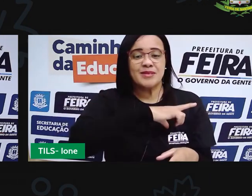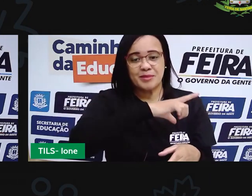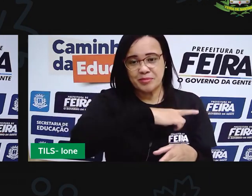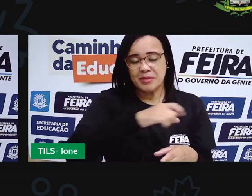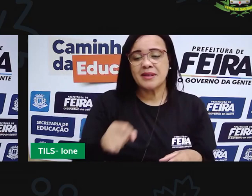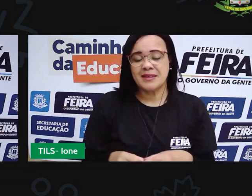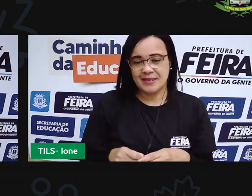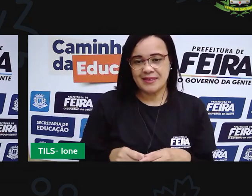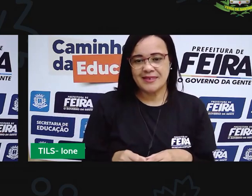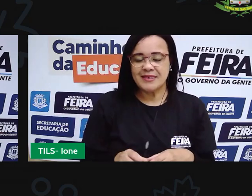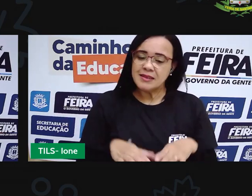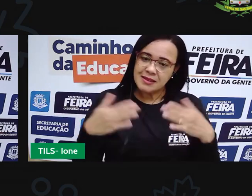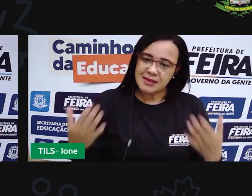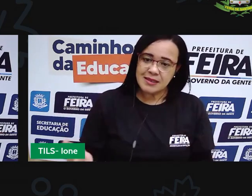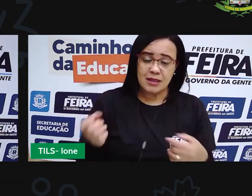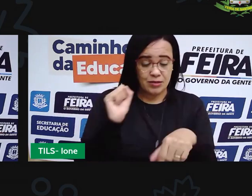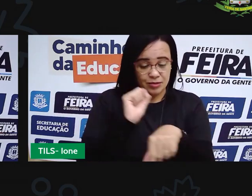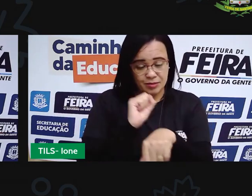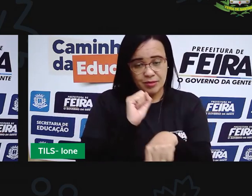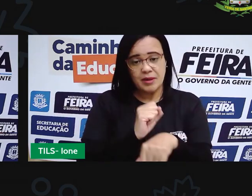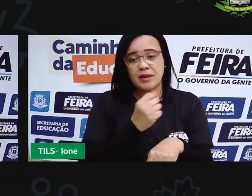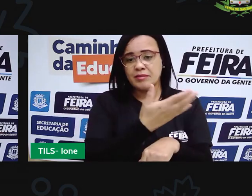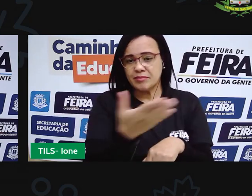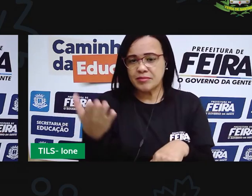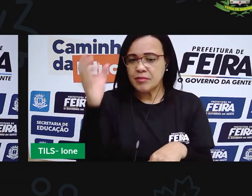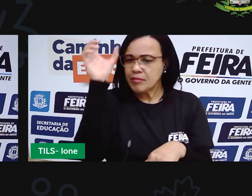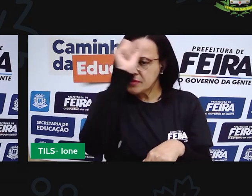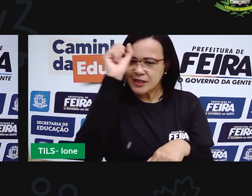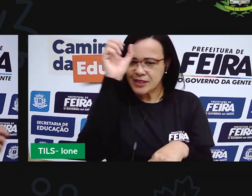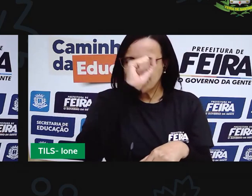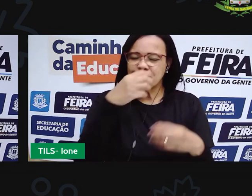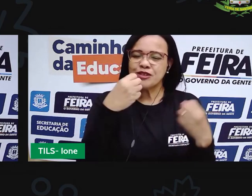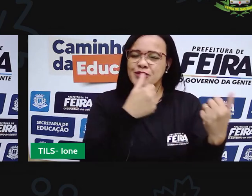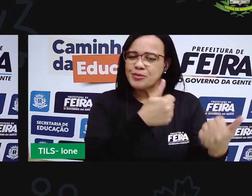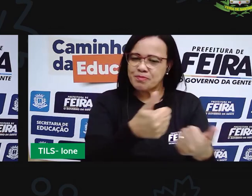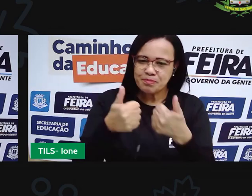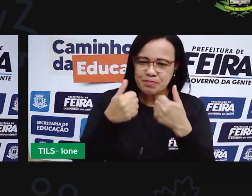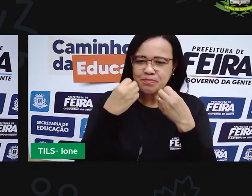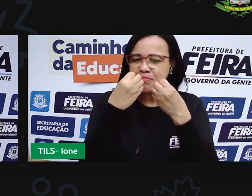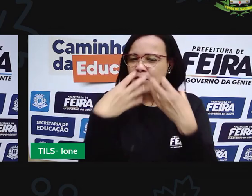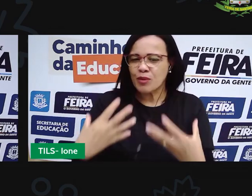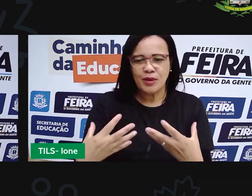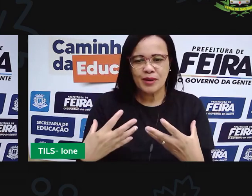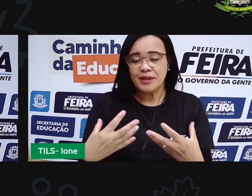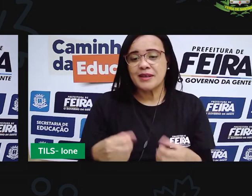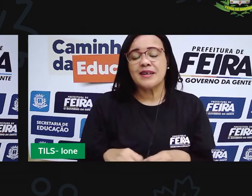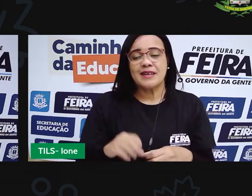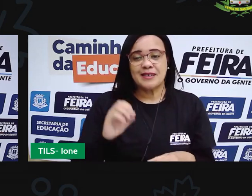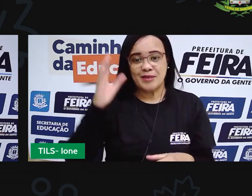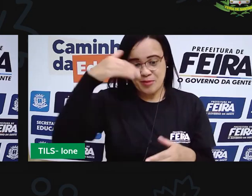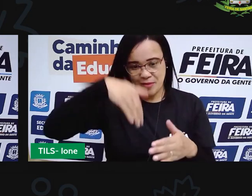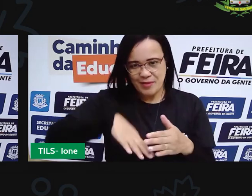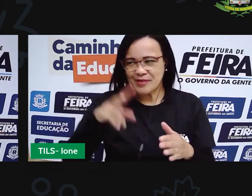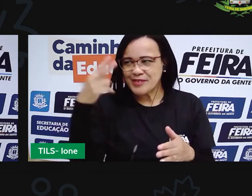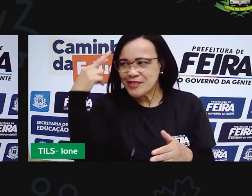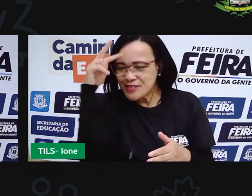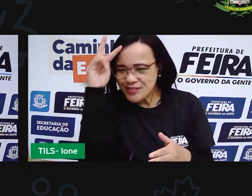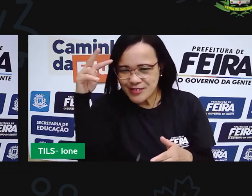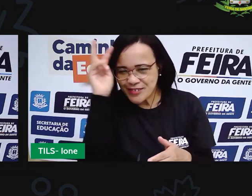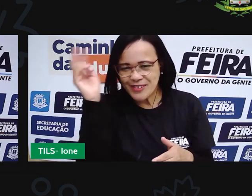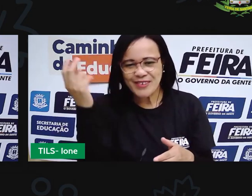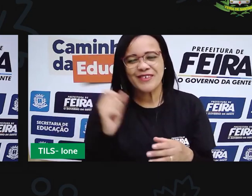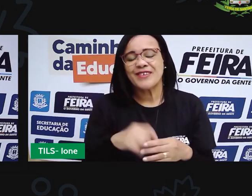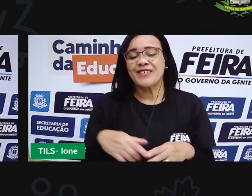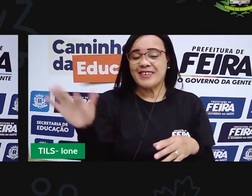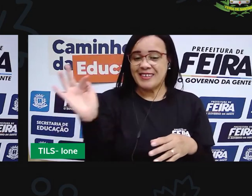que você tenha aprendido bastante aqui com a nossa aula, tenha se divertido, mergulhado na história de Feira de Santana aqui comigo.